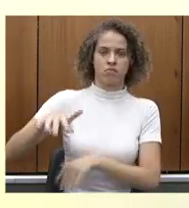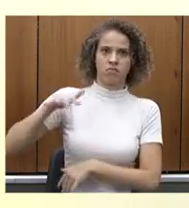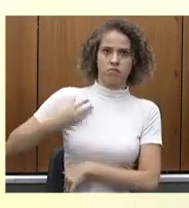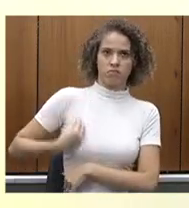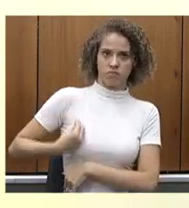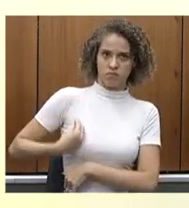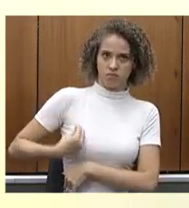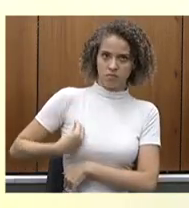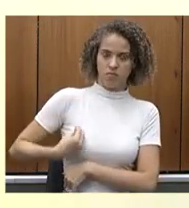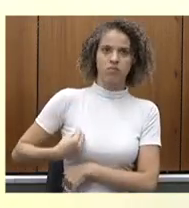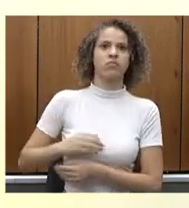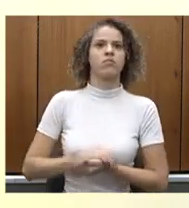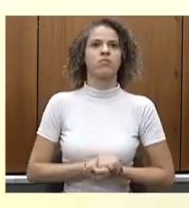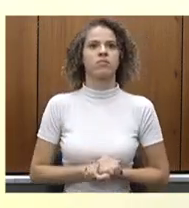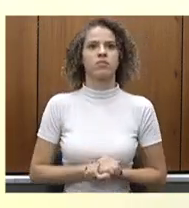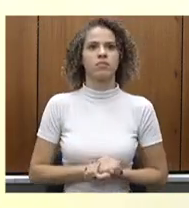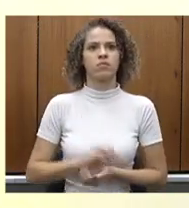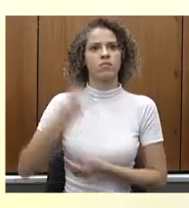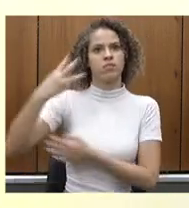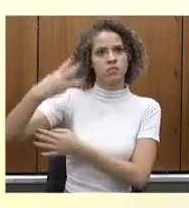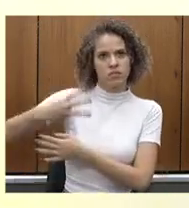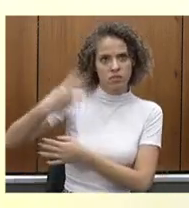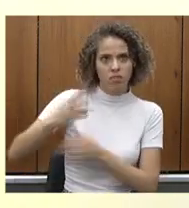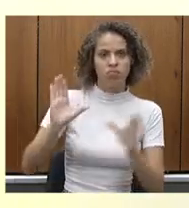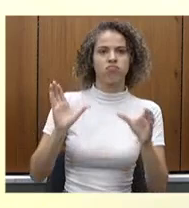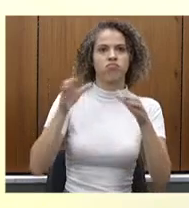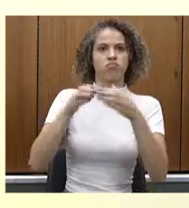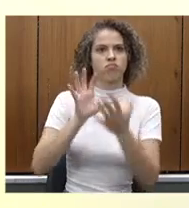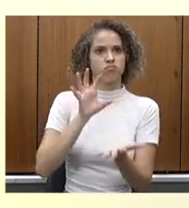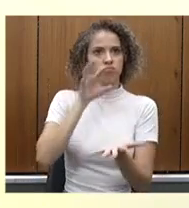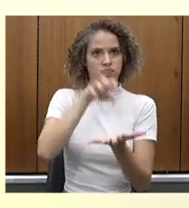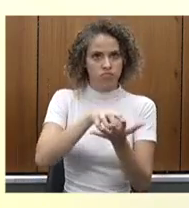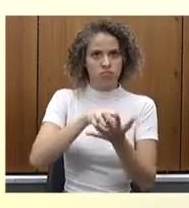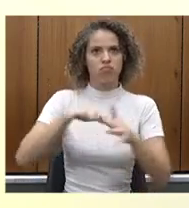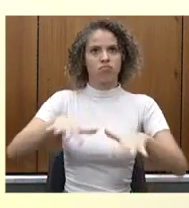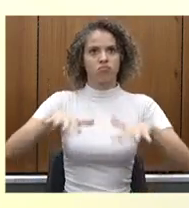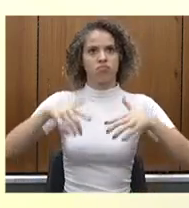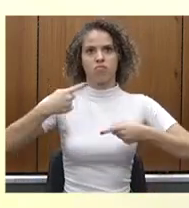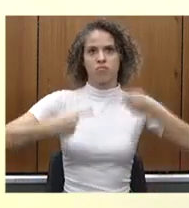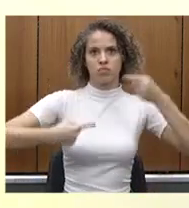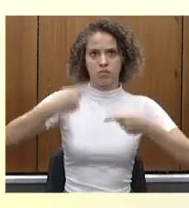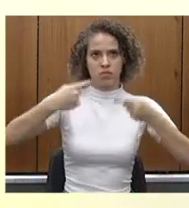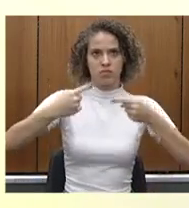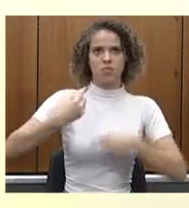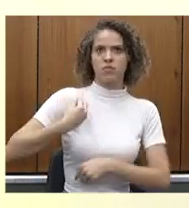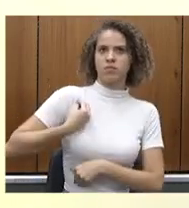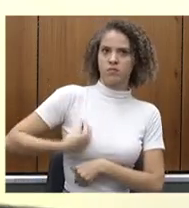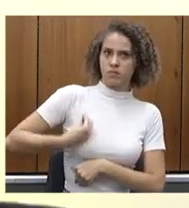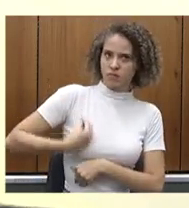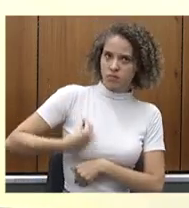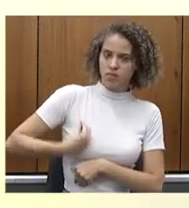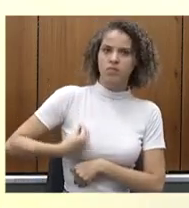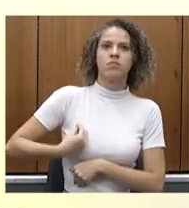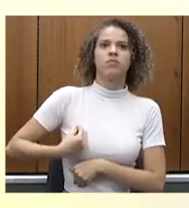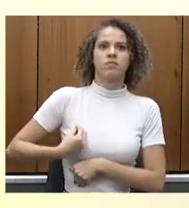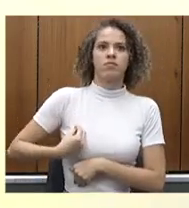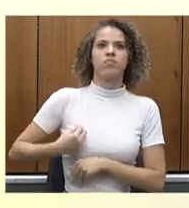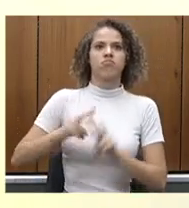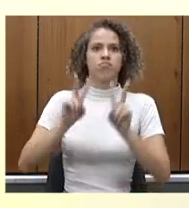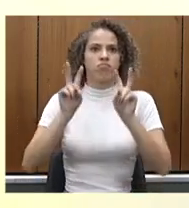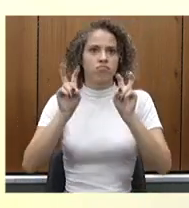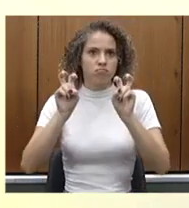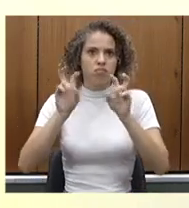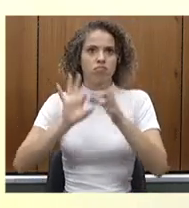ordem de inscrição. Terceiros, membros das comissões participantes por ordem de inscrição. Quartos,